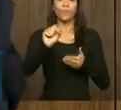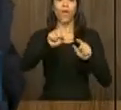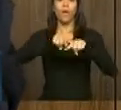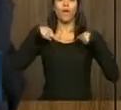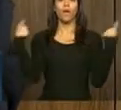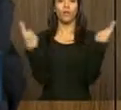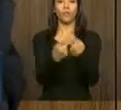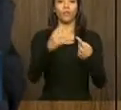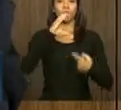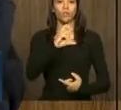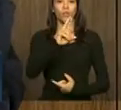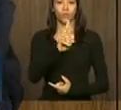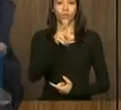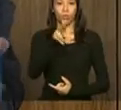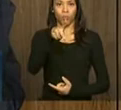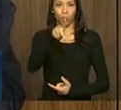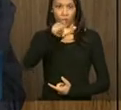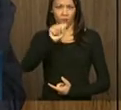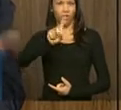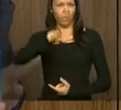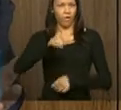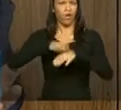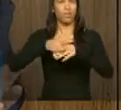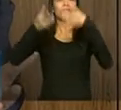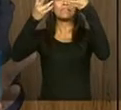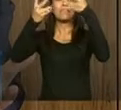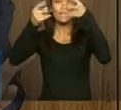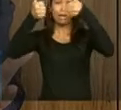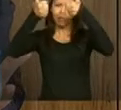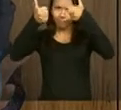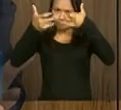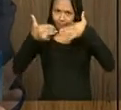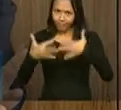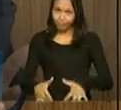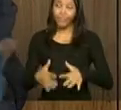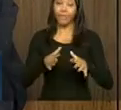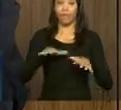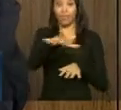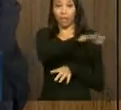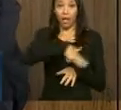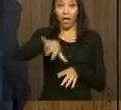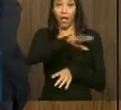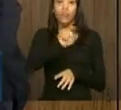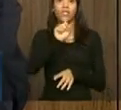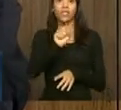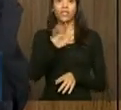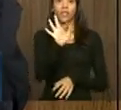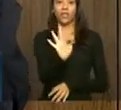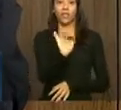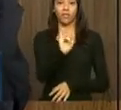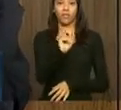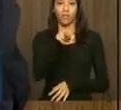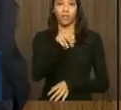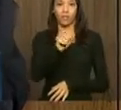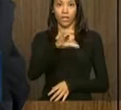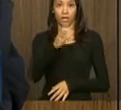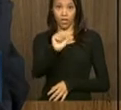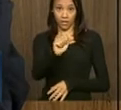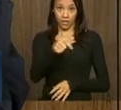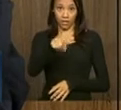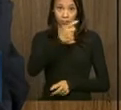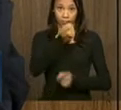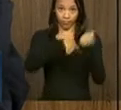Eu vou obviamente entrar em maior detalhe nos temas da área de ministro de finanças e falar muito mais brevemente dos temas